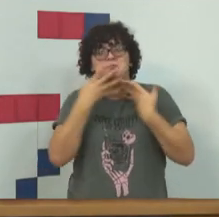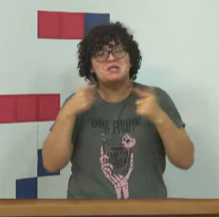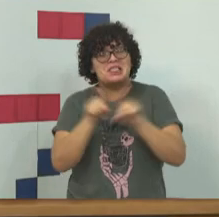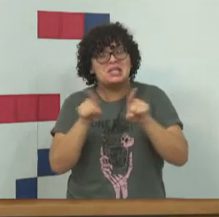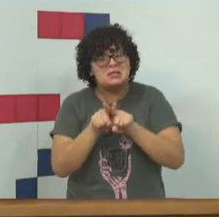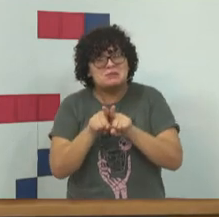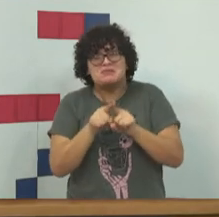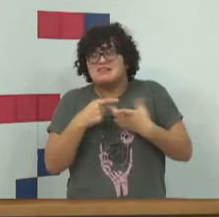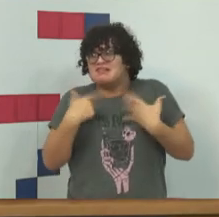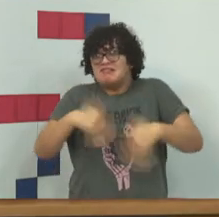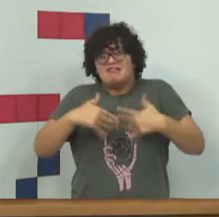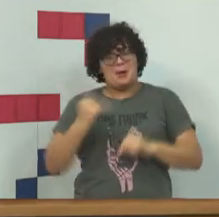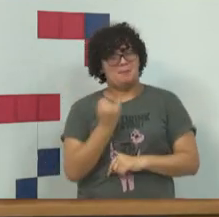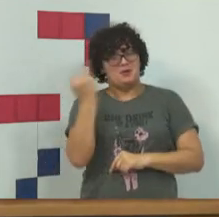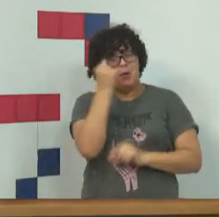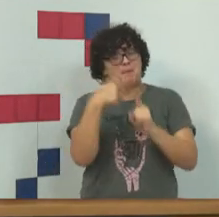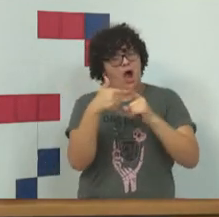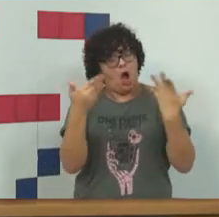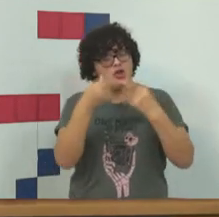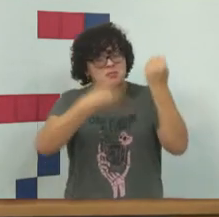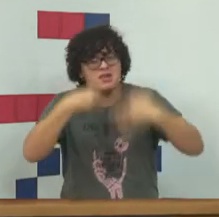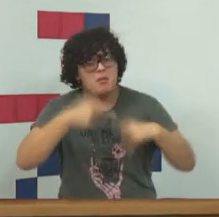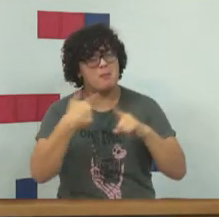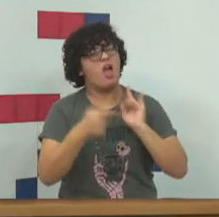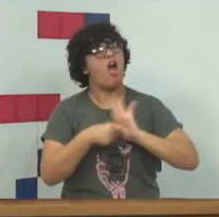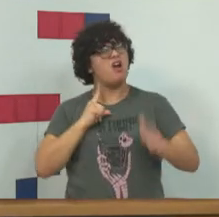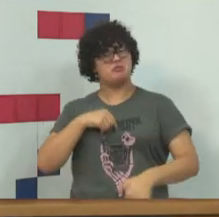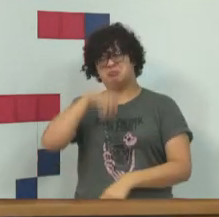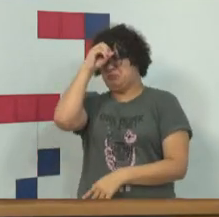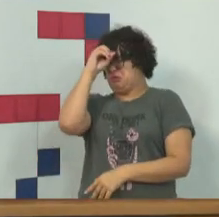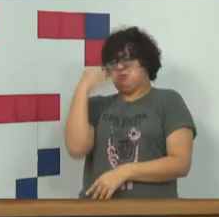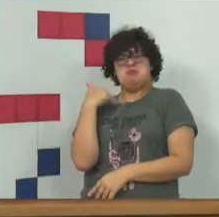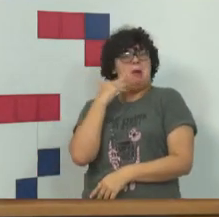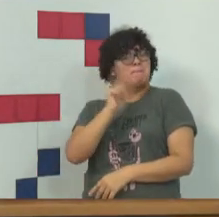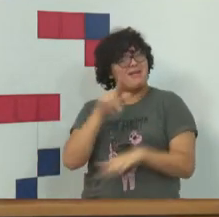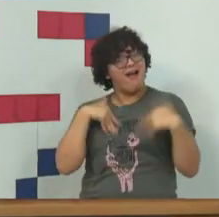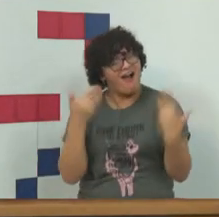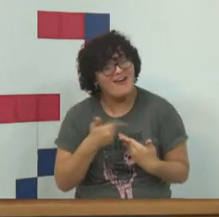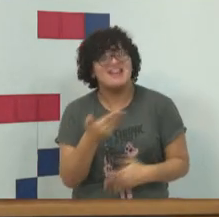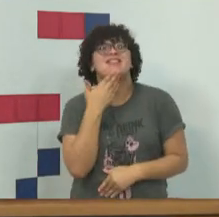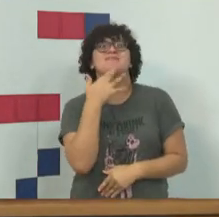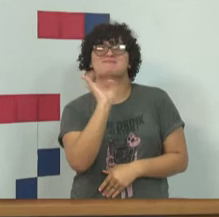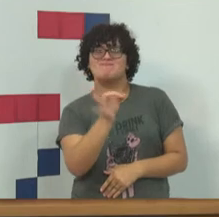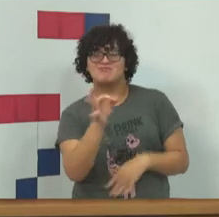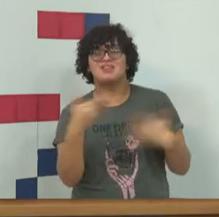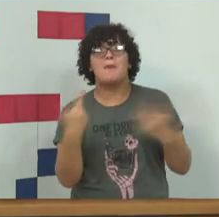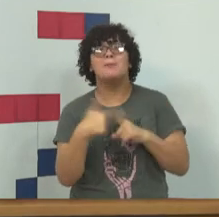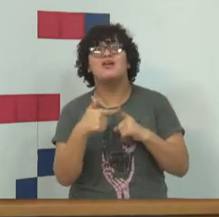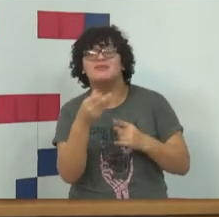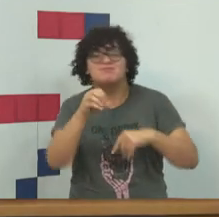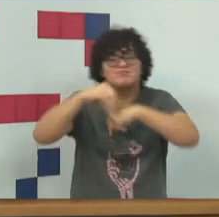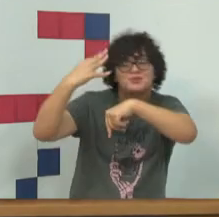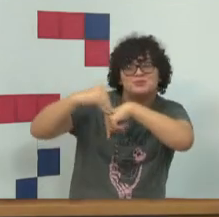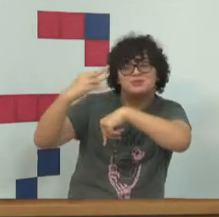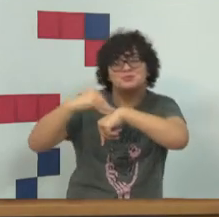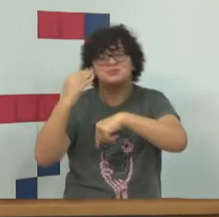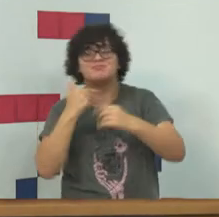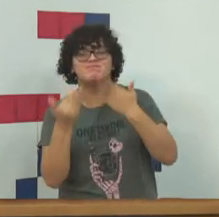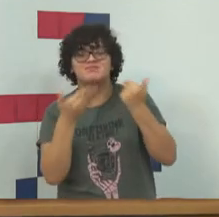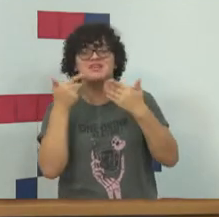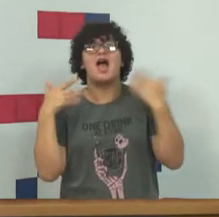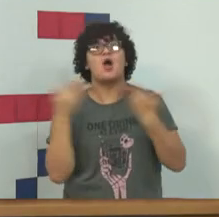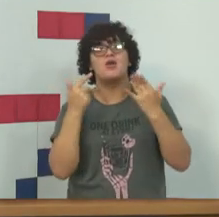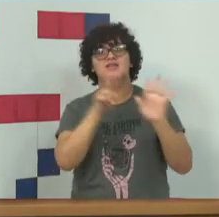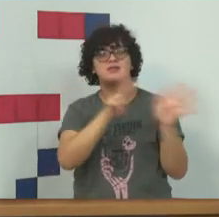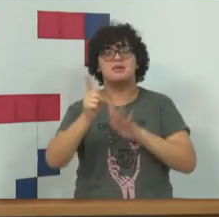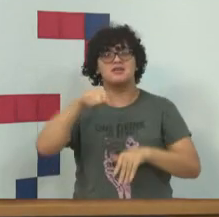questões importantes, que infelizmente não deu tempo de responder. Mas não vai terminar por aqui. E acompanhem, porque na